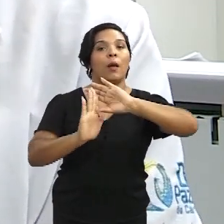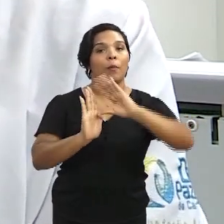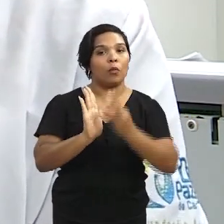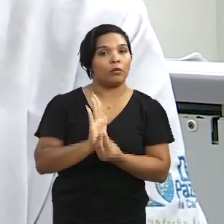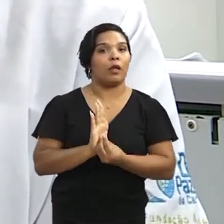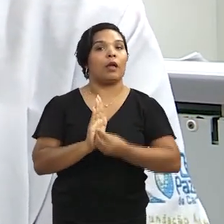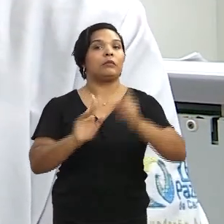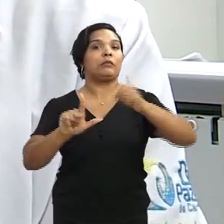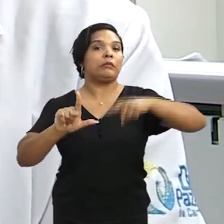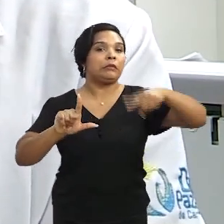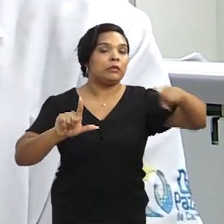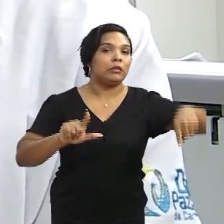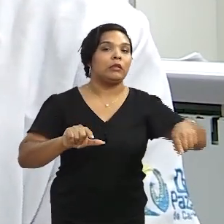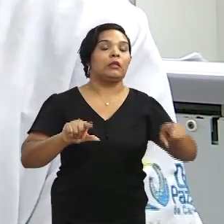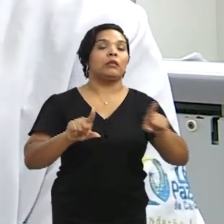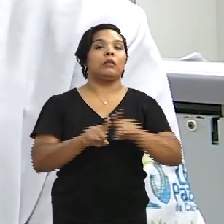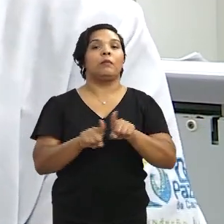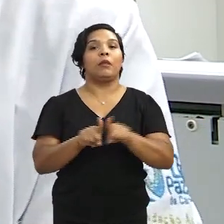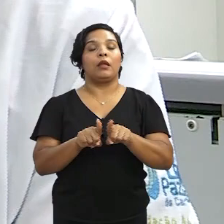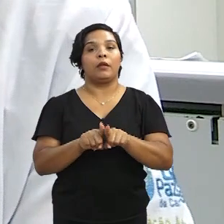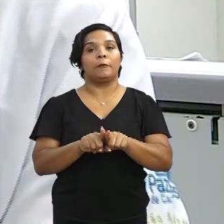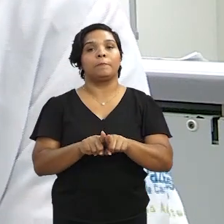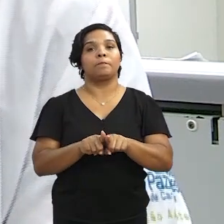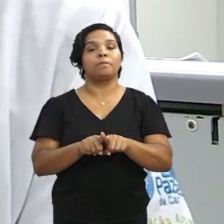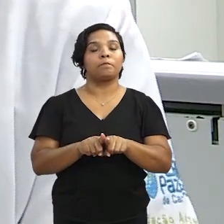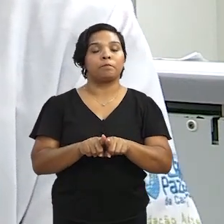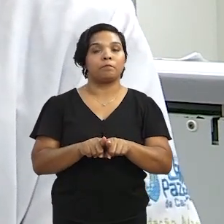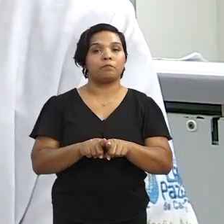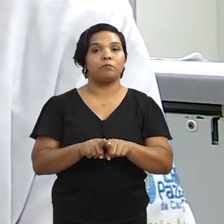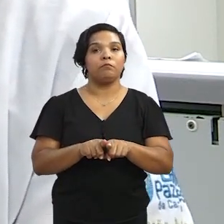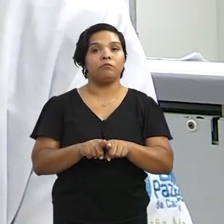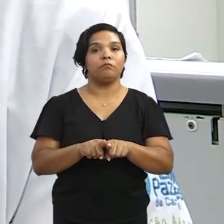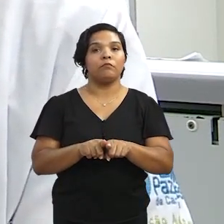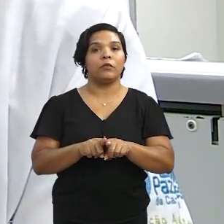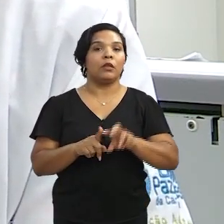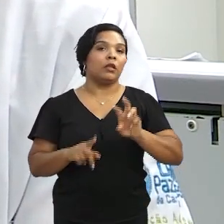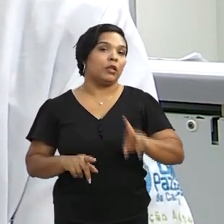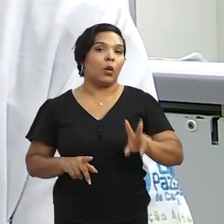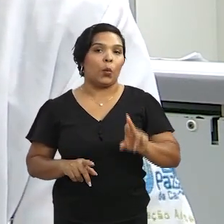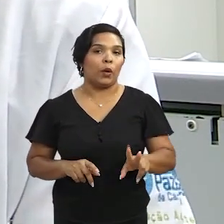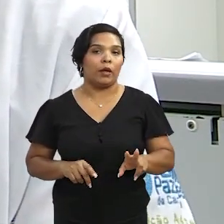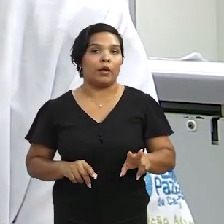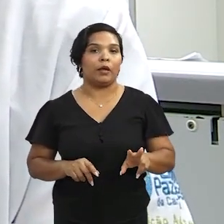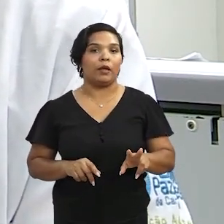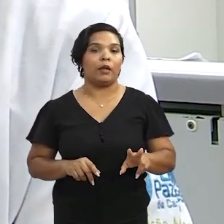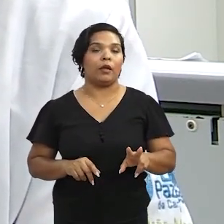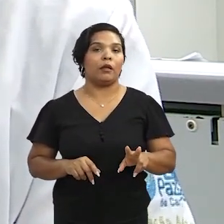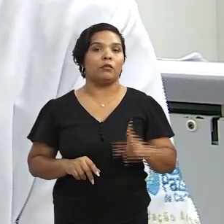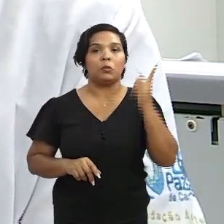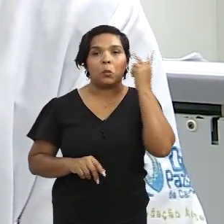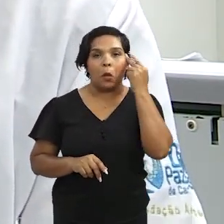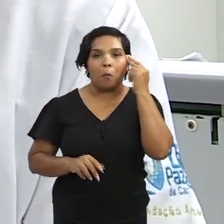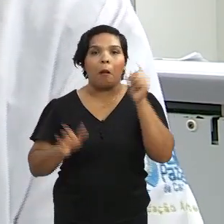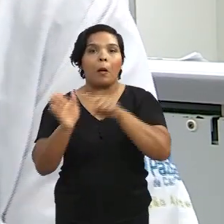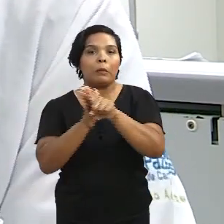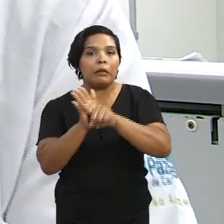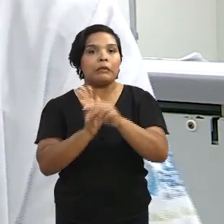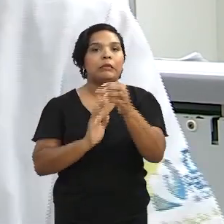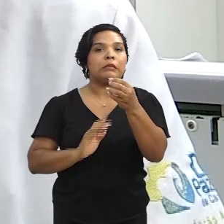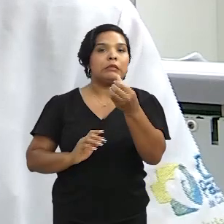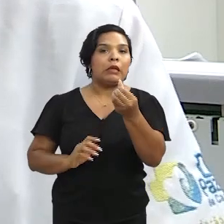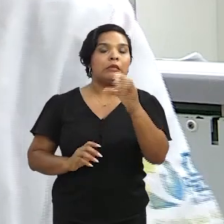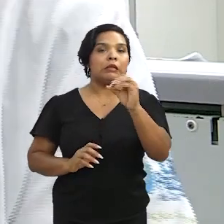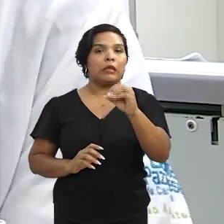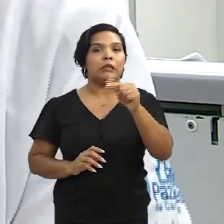abordagens estatísticas com um número de amostras enorme, né? Não é, como posso dizer, corriqueiro você